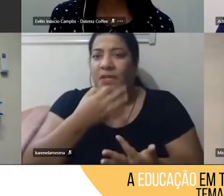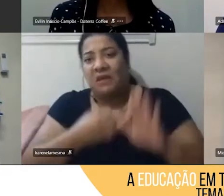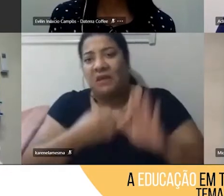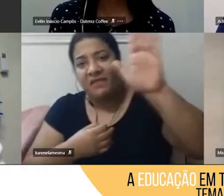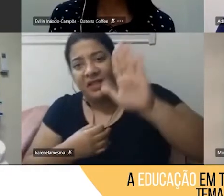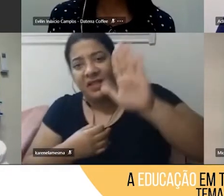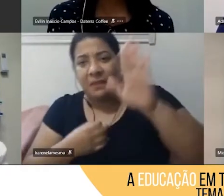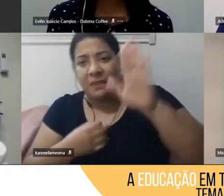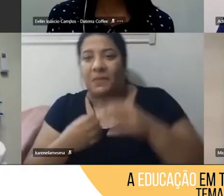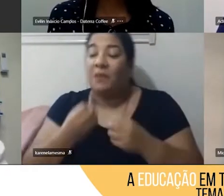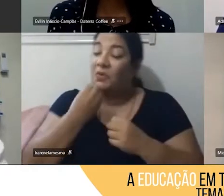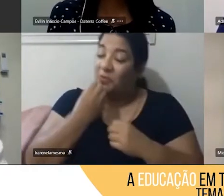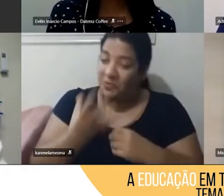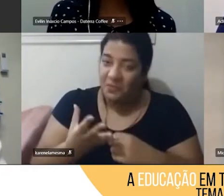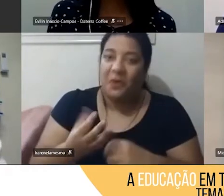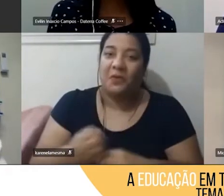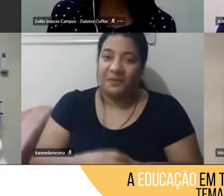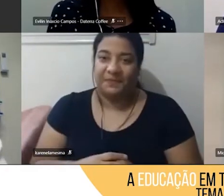acontecido.